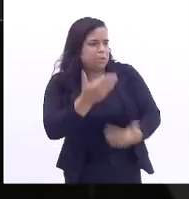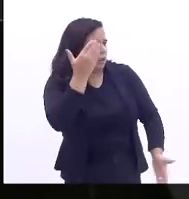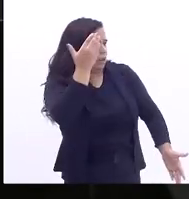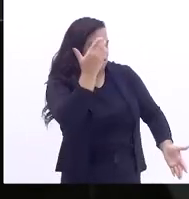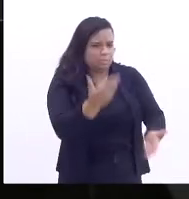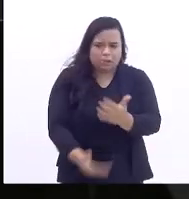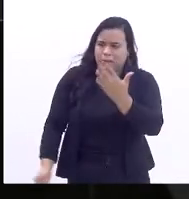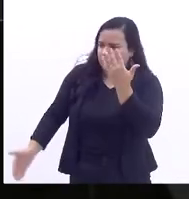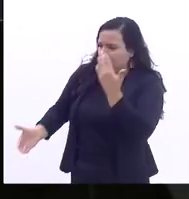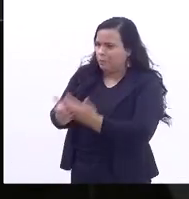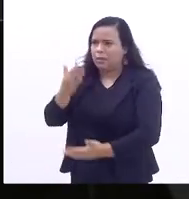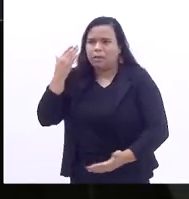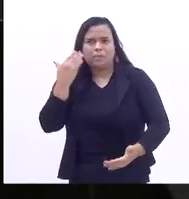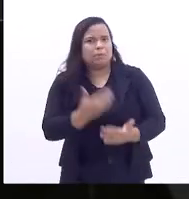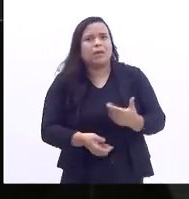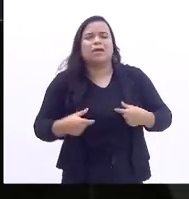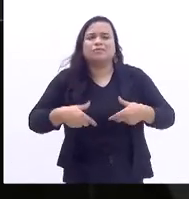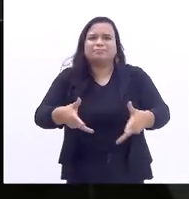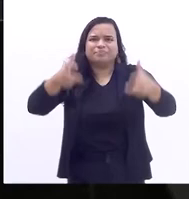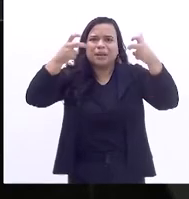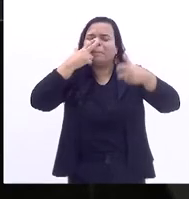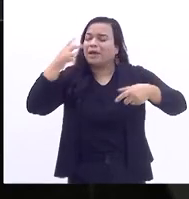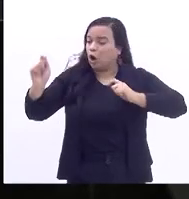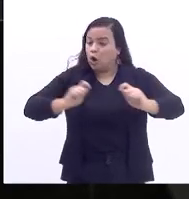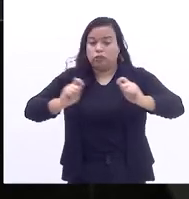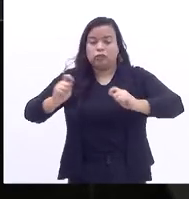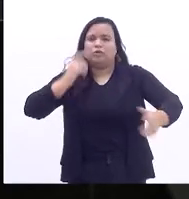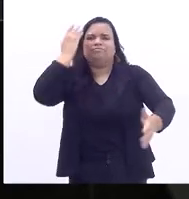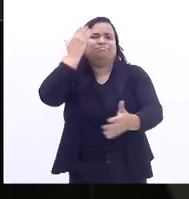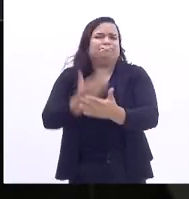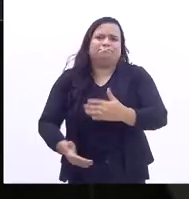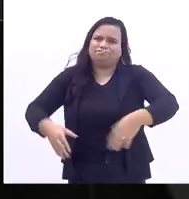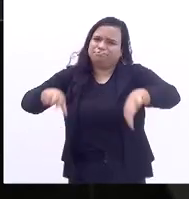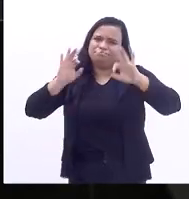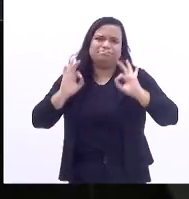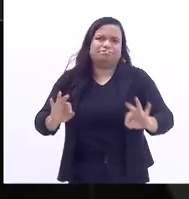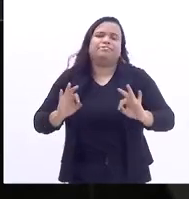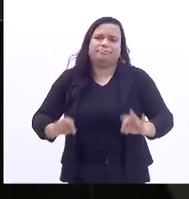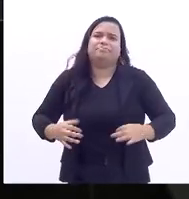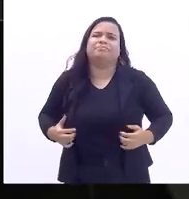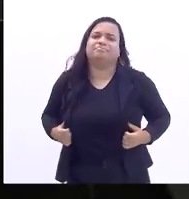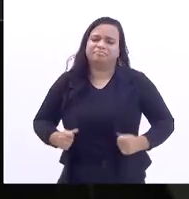eu verifico que se perdeu o controle de forma total.